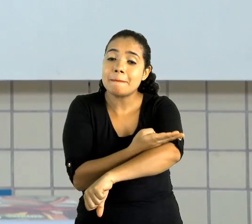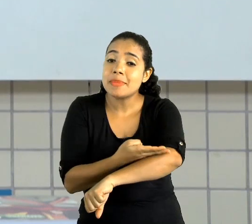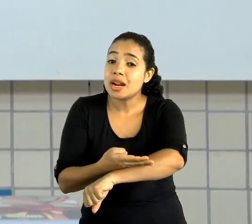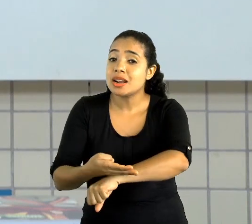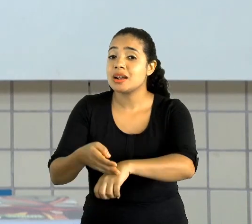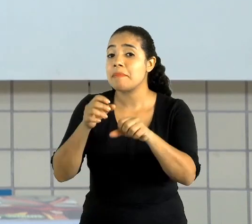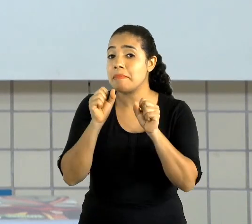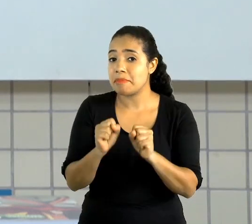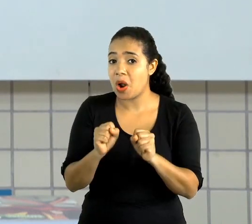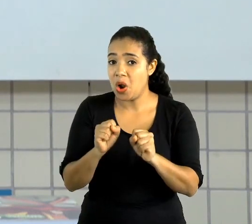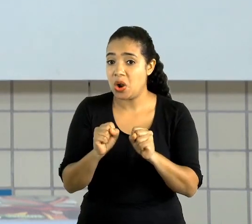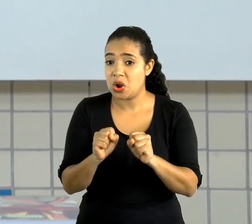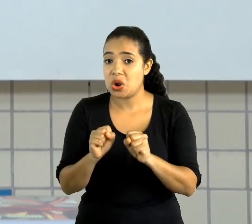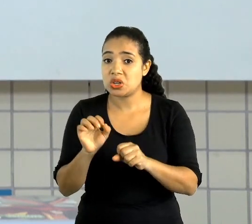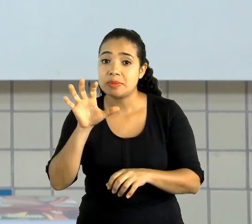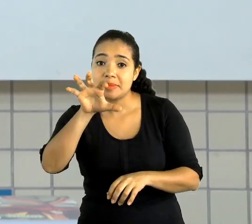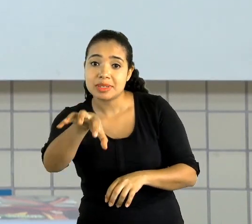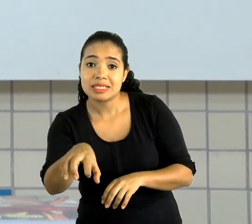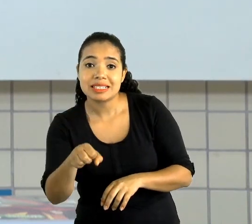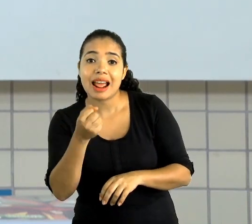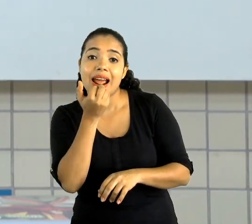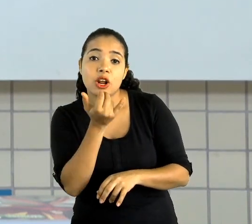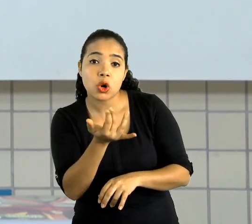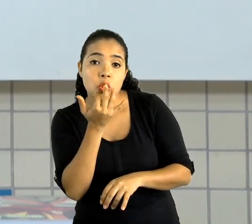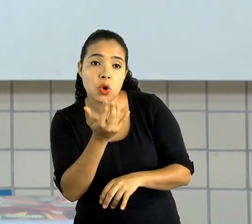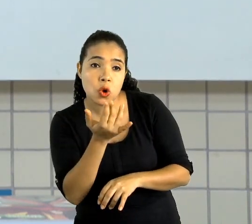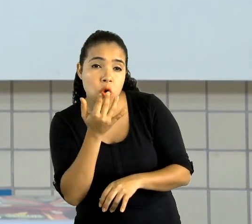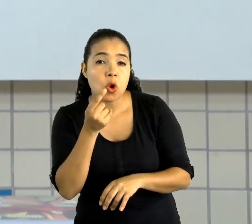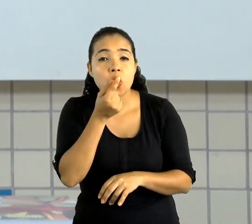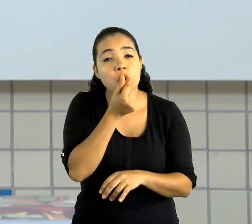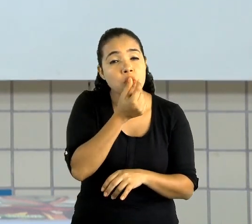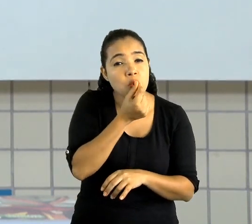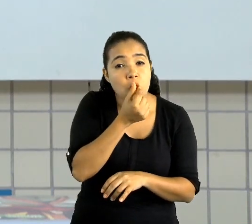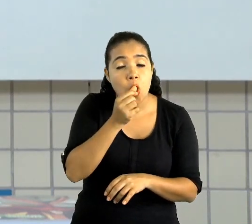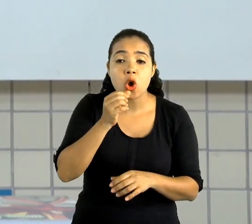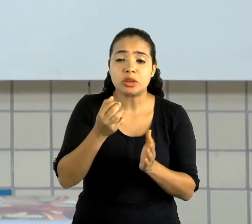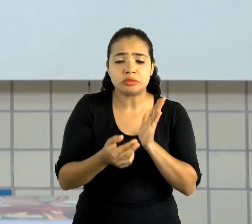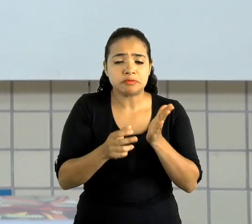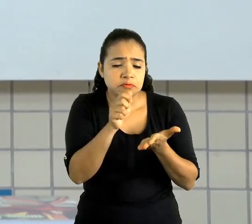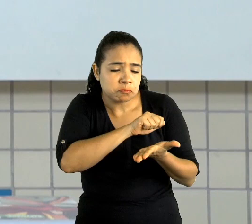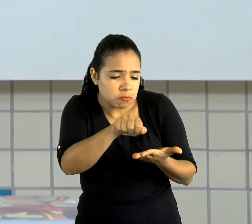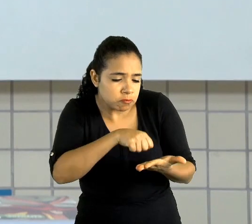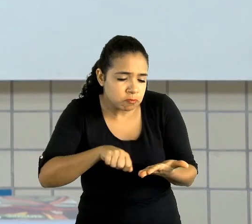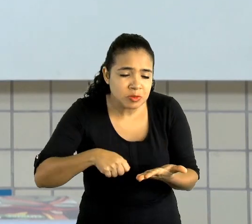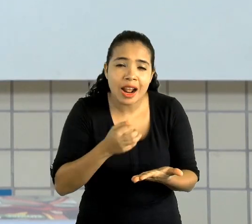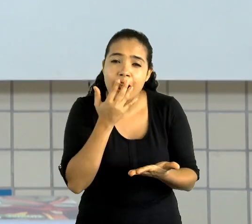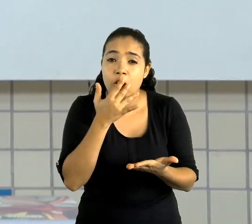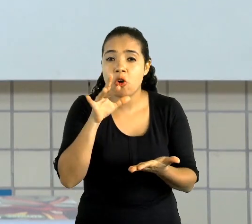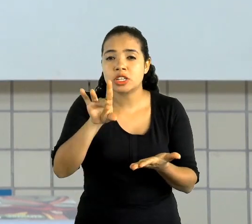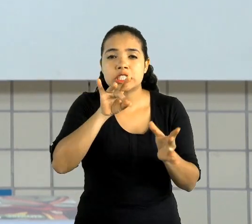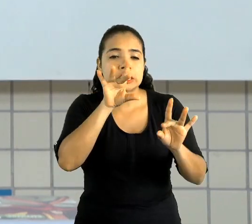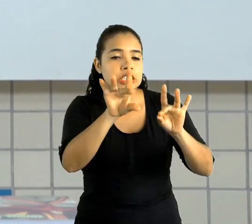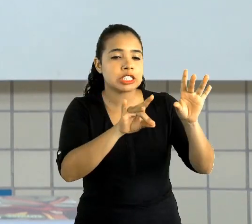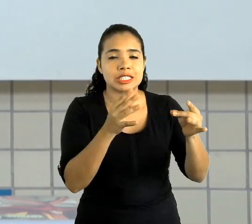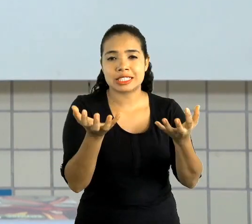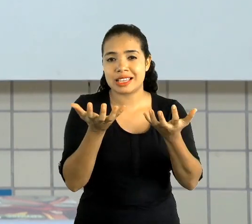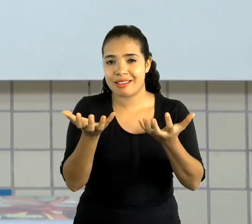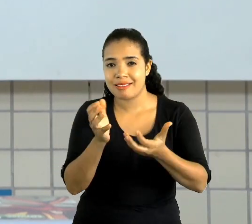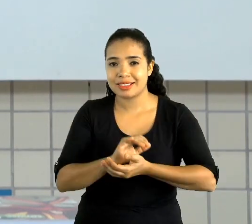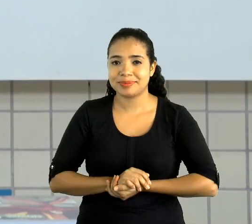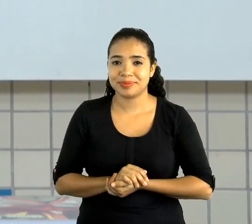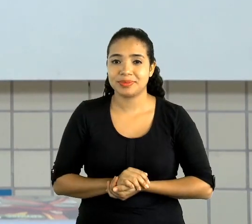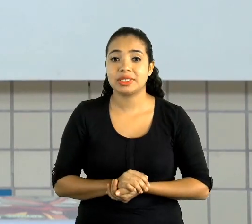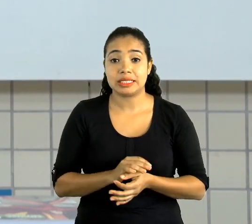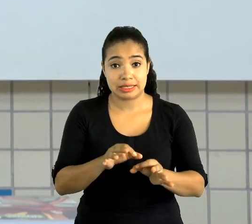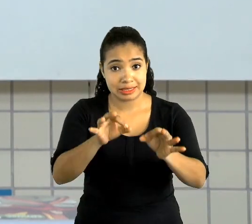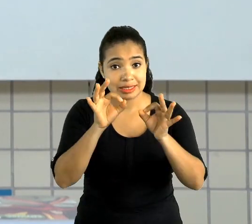você pode pegar o lápis de cor ou de cera e pintar da cor que você escolher, tá certo? Vamos